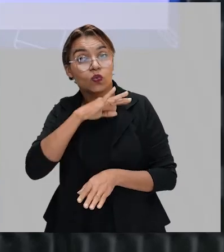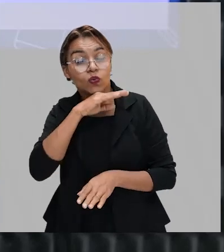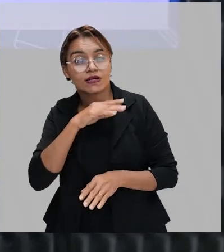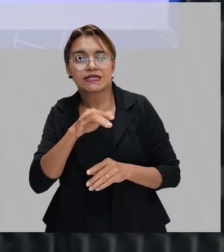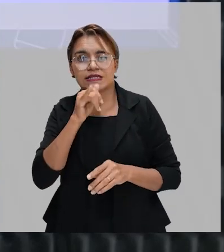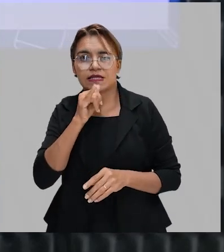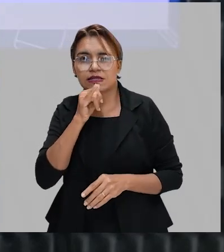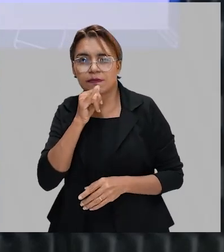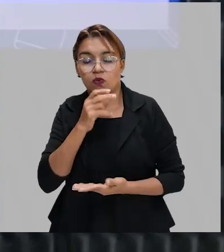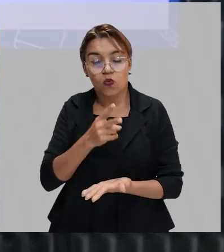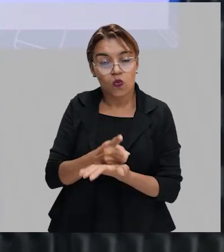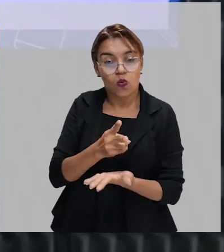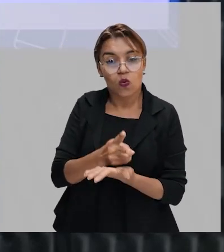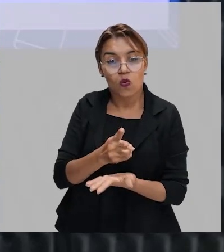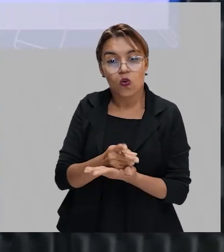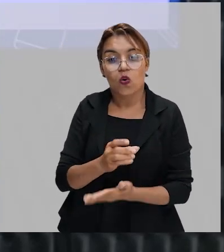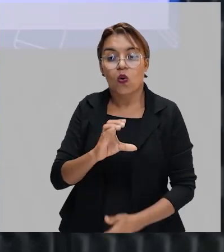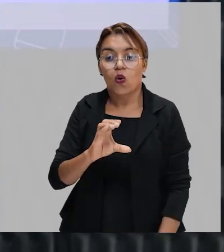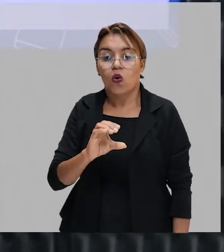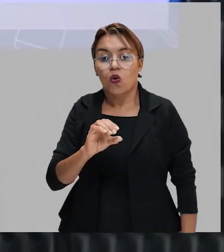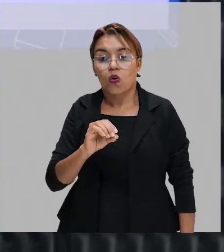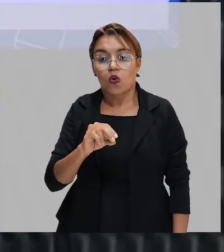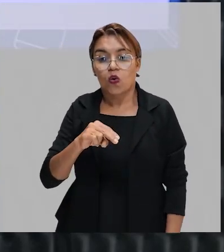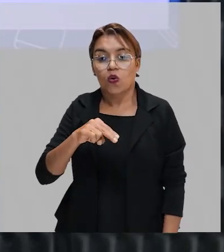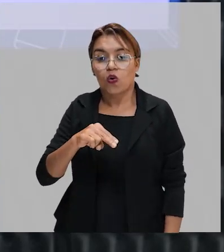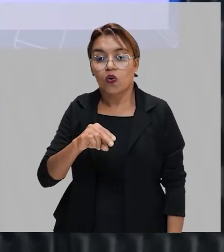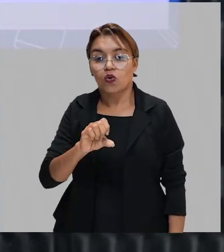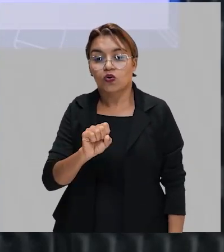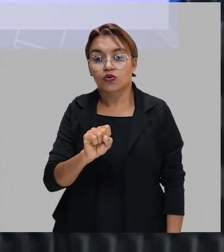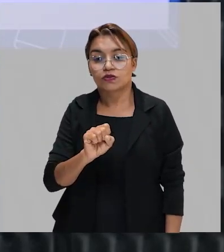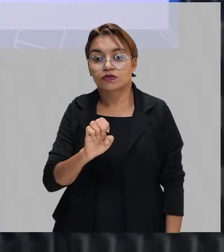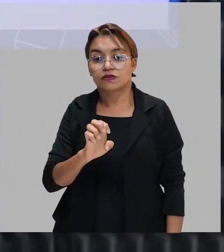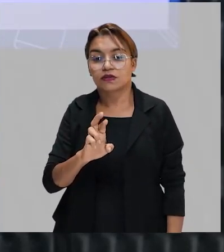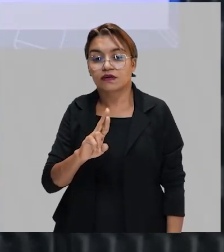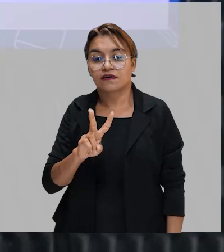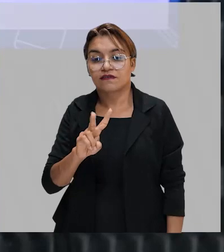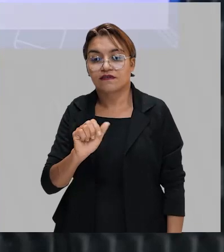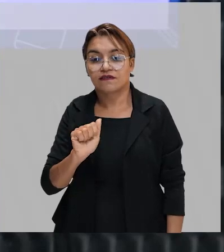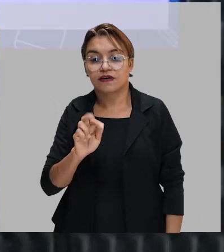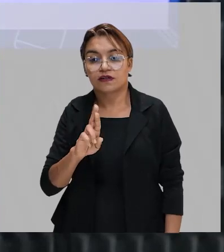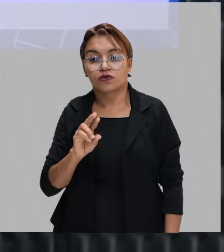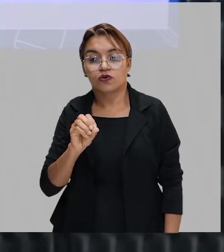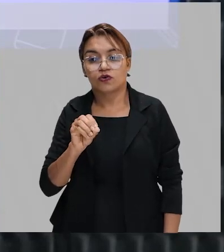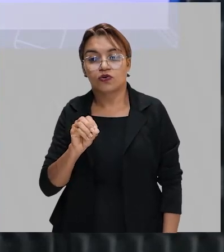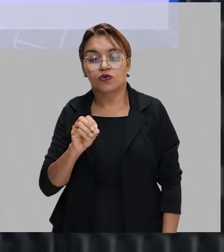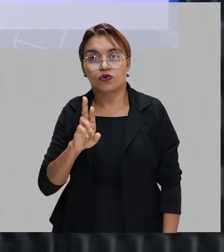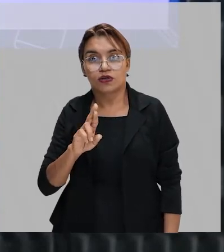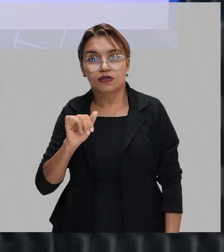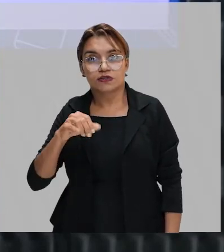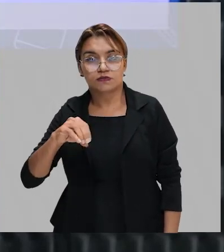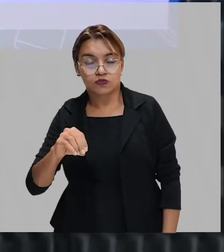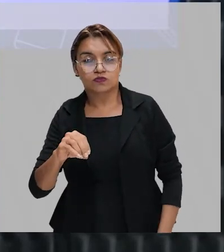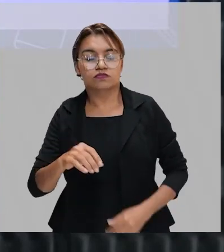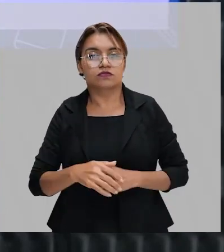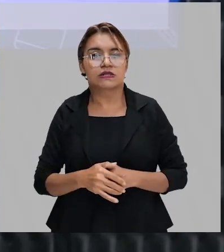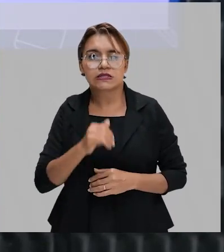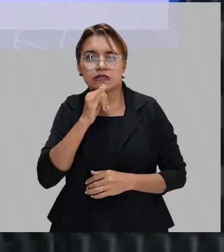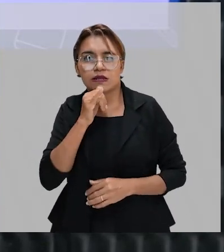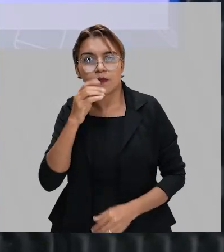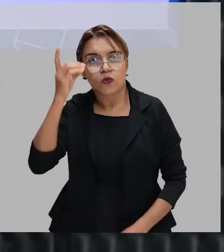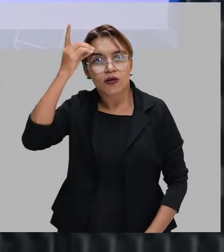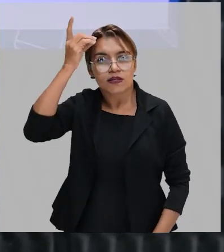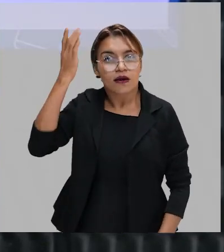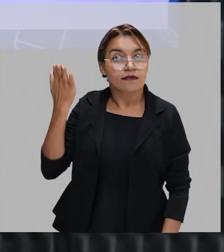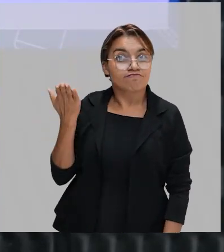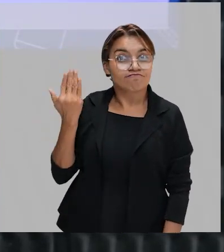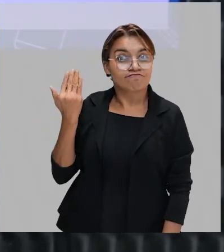conservadorismo, não está dizendo, vou conservar ideias antigas. Agora, nós temos que ver quais ideias